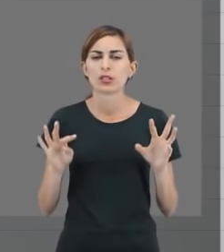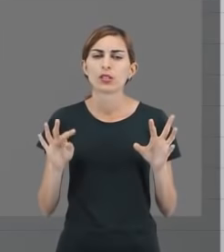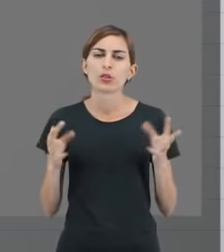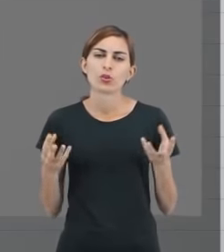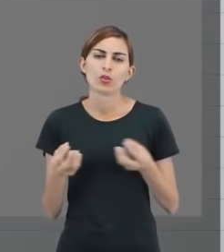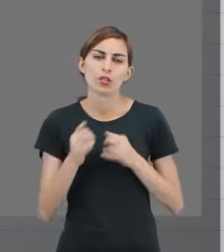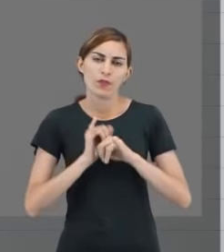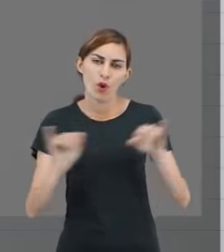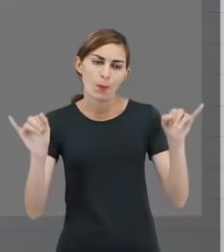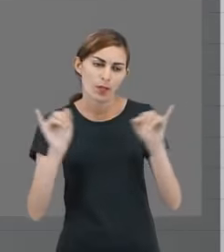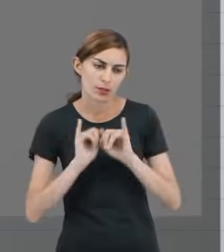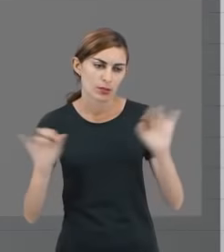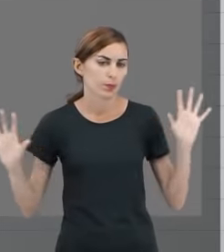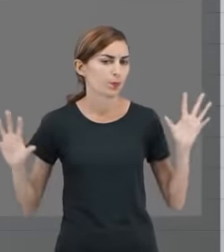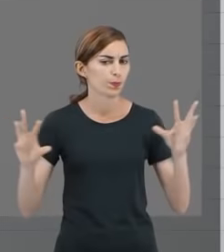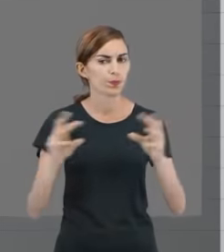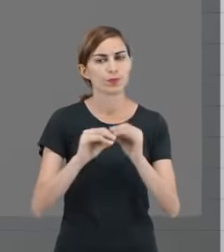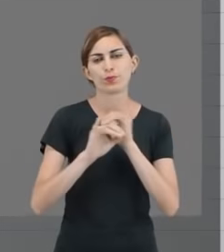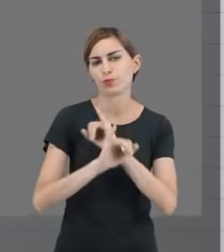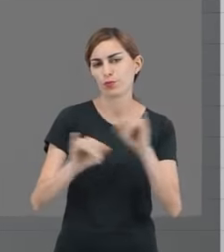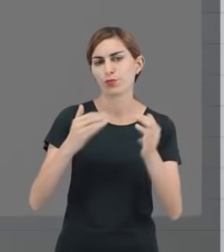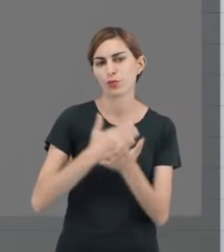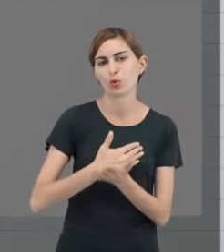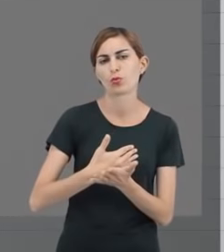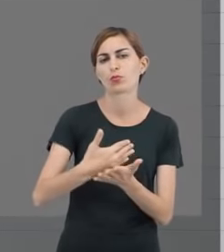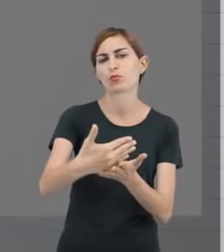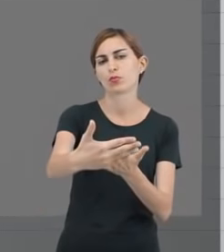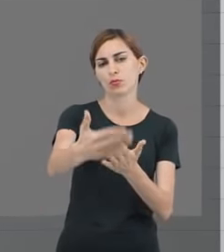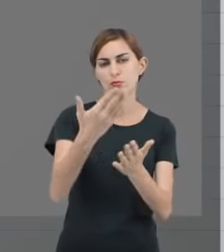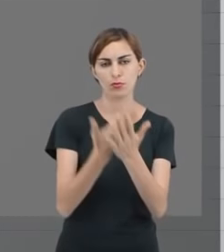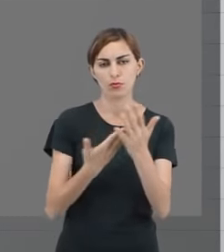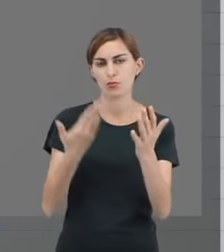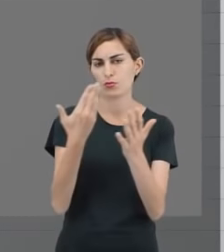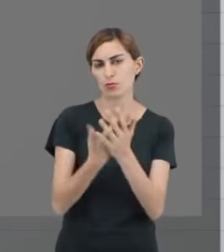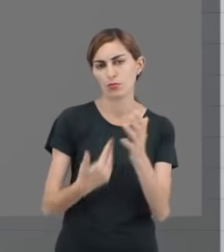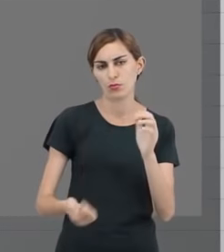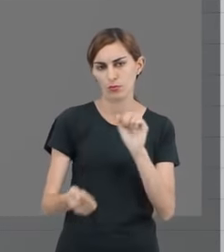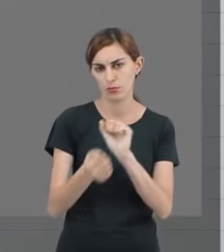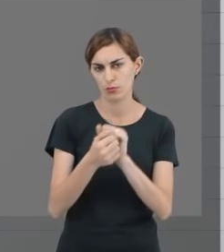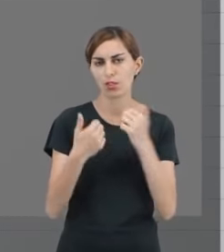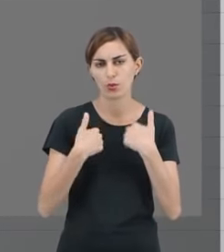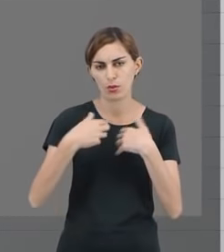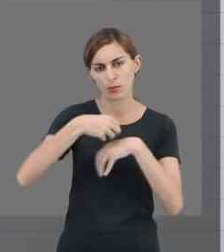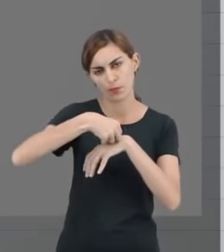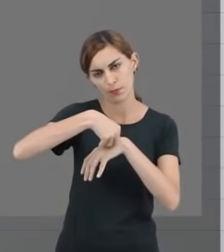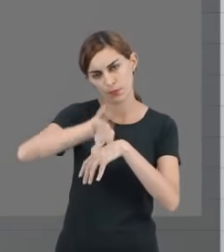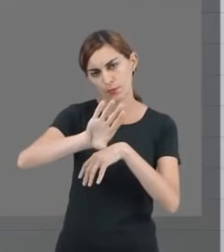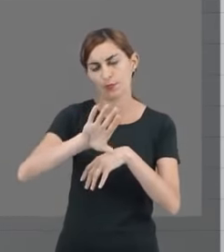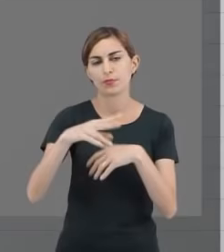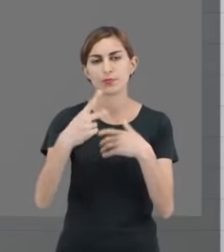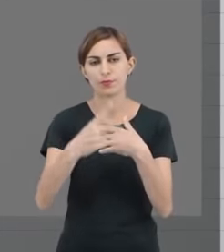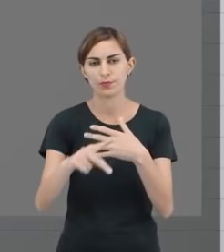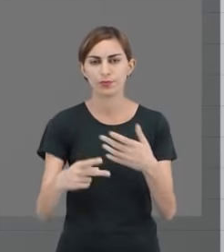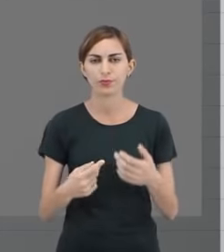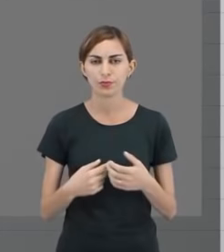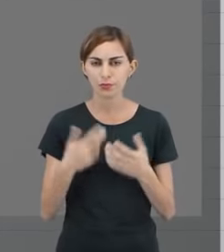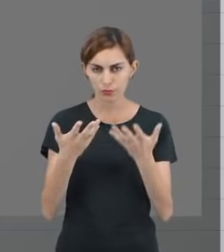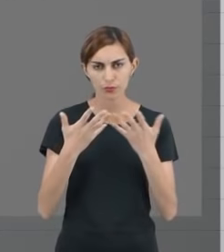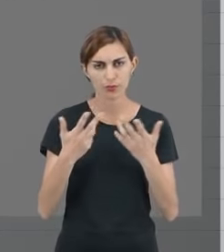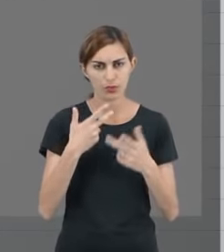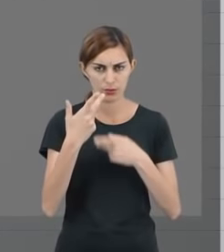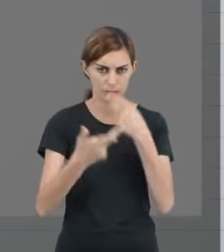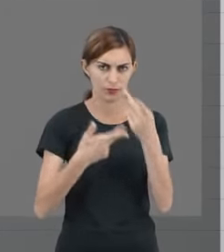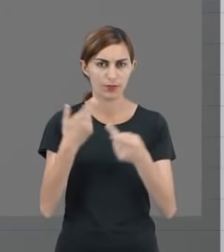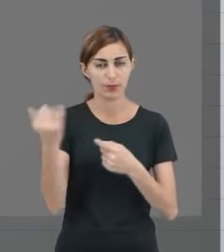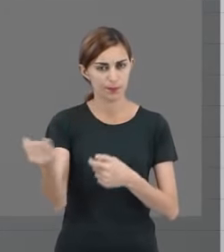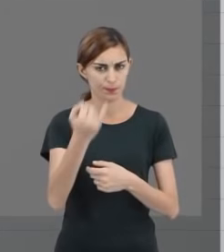informações gerais, para você começar a estudar com a gente, era isso que eu queria passar para vocês. Mas o que eu quero dizer,